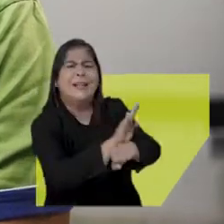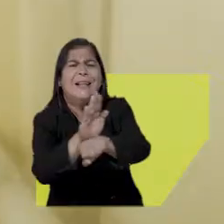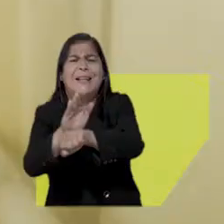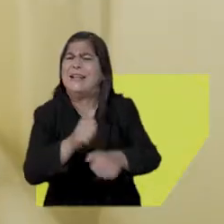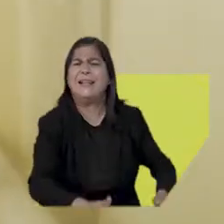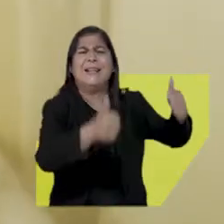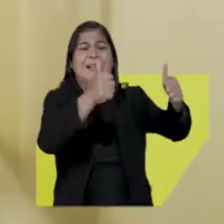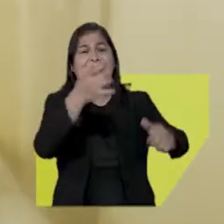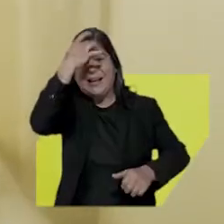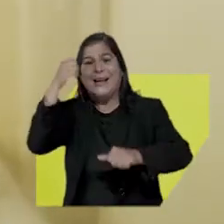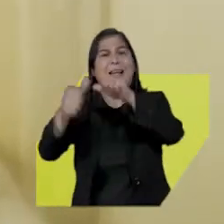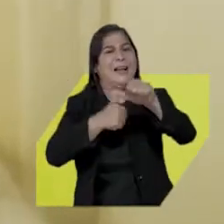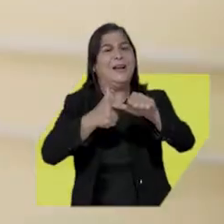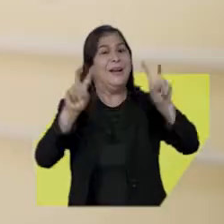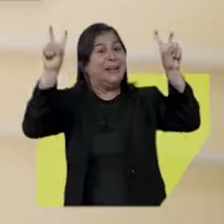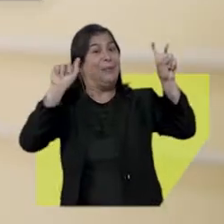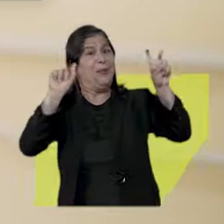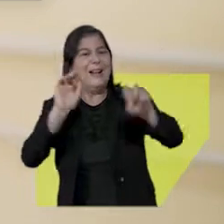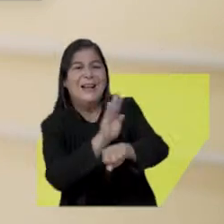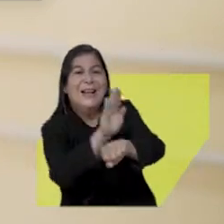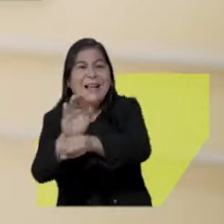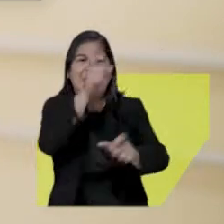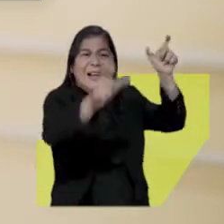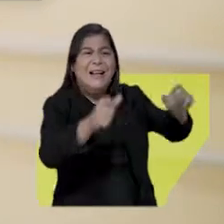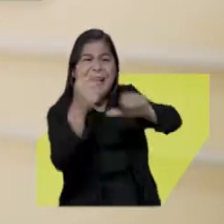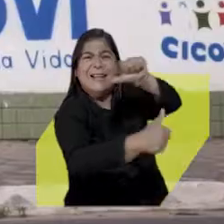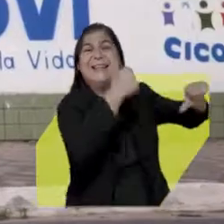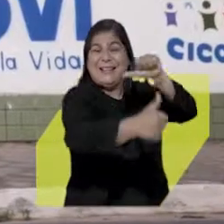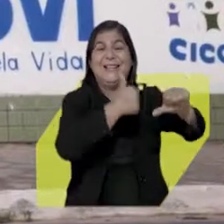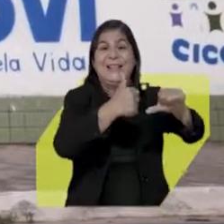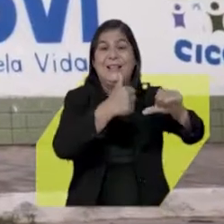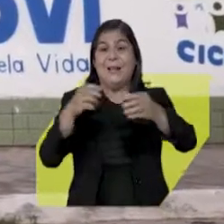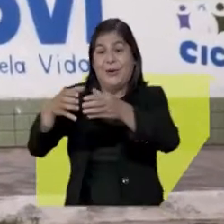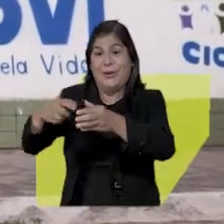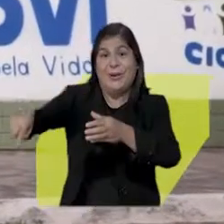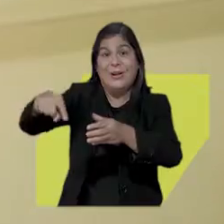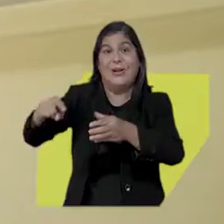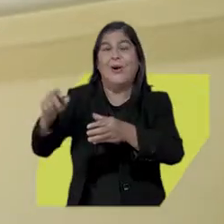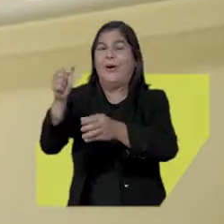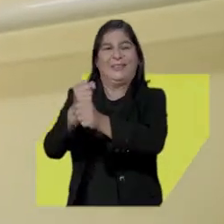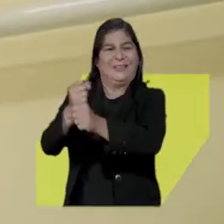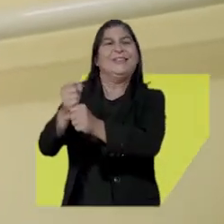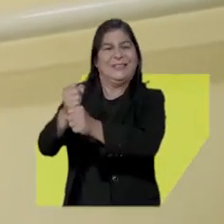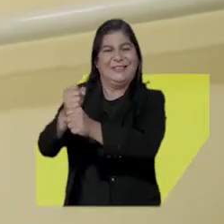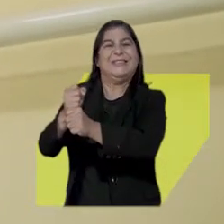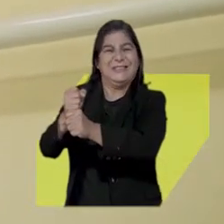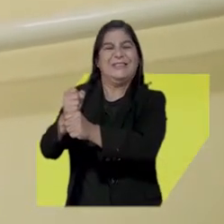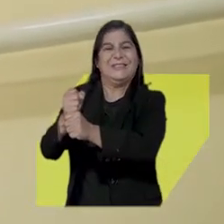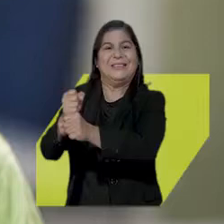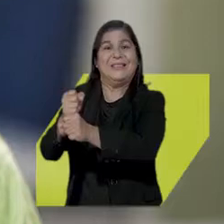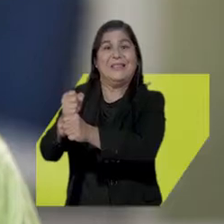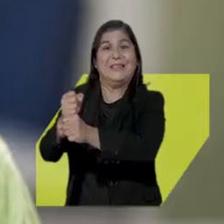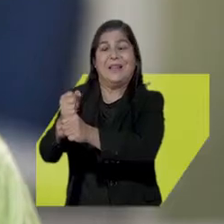atendidos. Transformação, na verdade, é o nosso lema, né? Gerar oportunidades e transformar a vida. A ONCE COV, ela já existe há 11 anos, né?